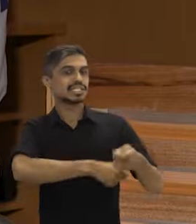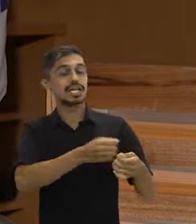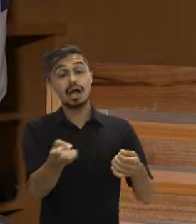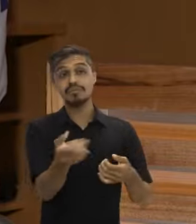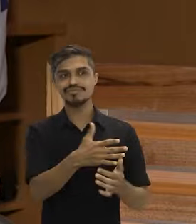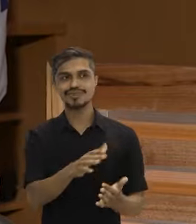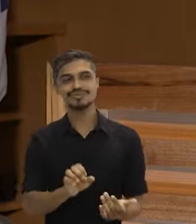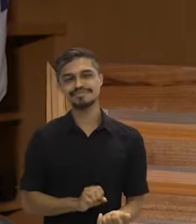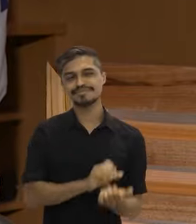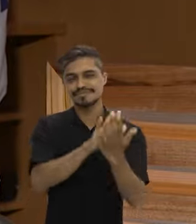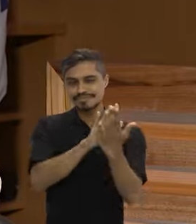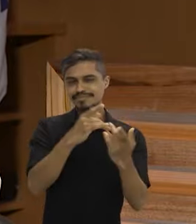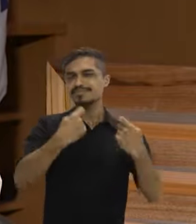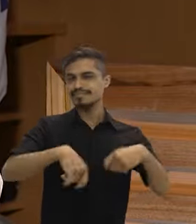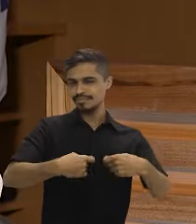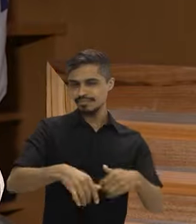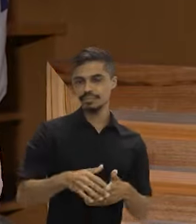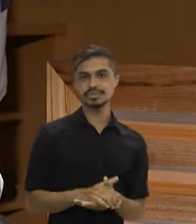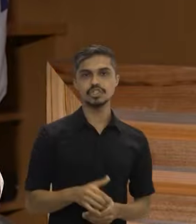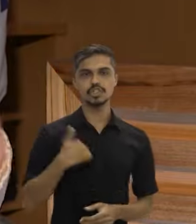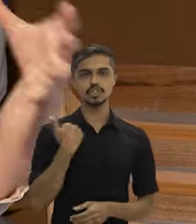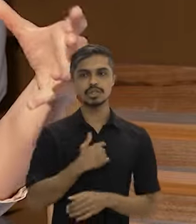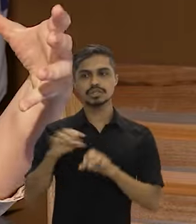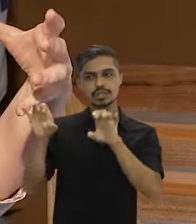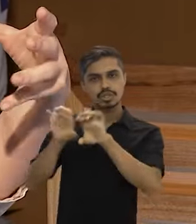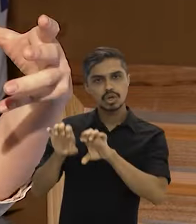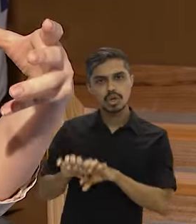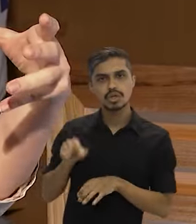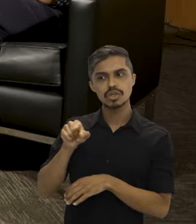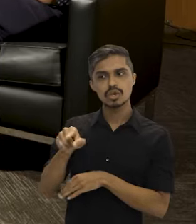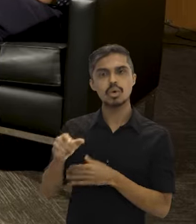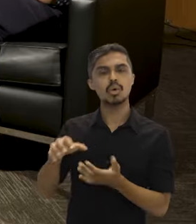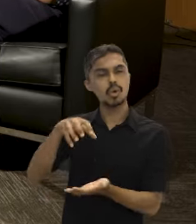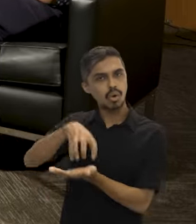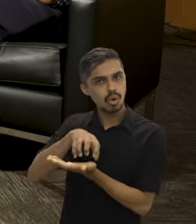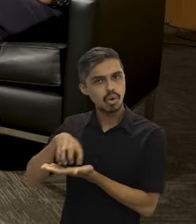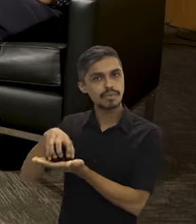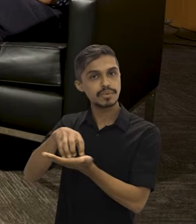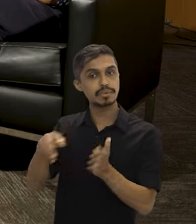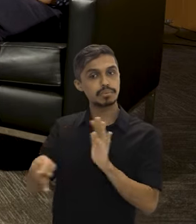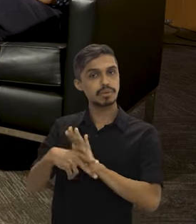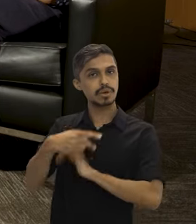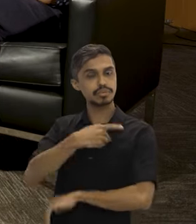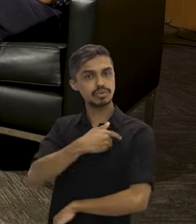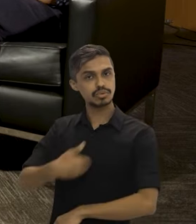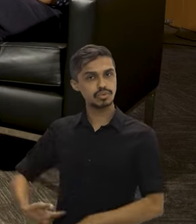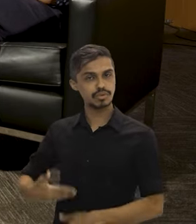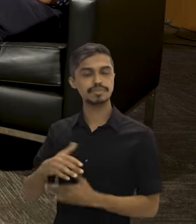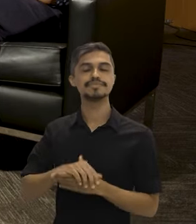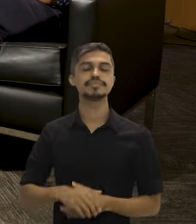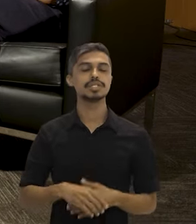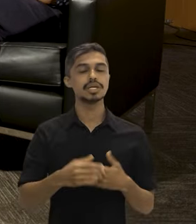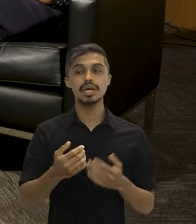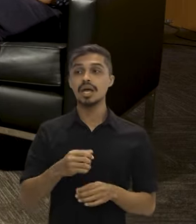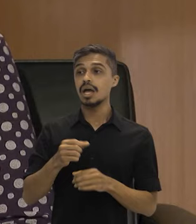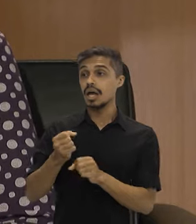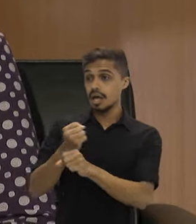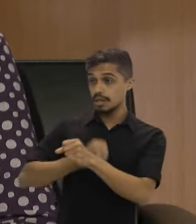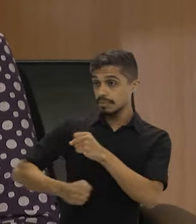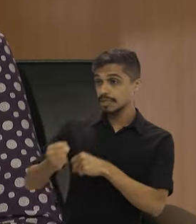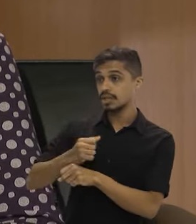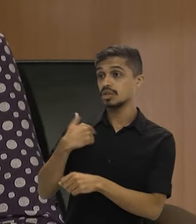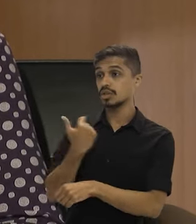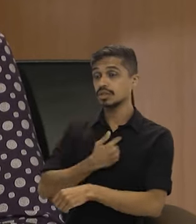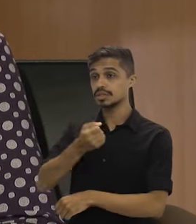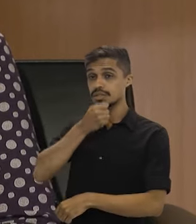uma nova dinâmica que tem que ser enfrentada. Então, nós estamos reestruturando os órgãos de Estado. No final do ano, inclusive, só lembrando, gente entrevistou o